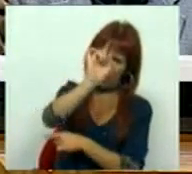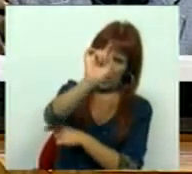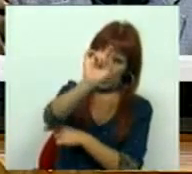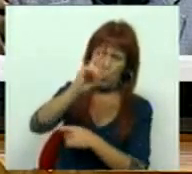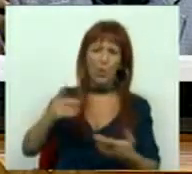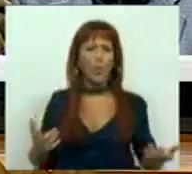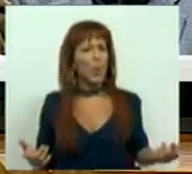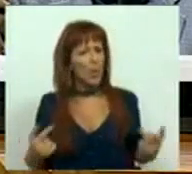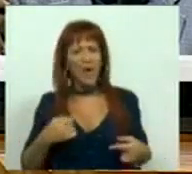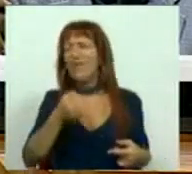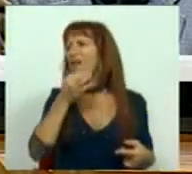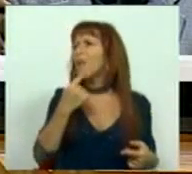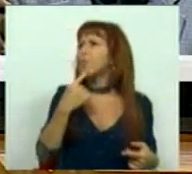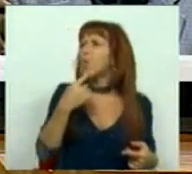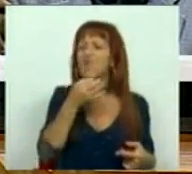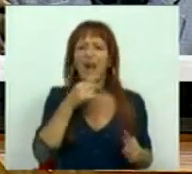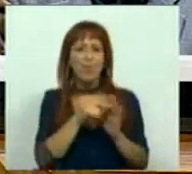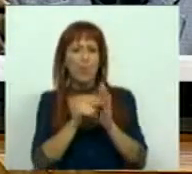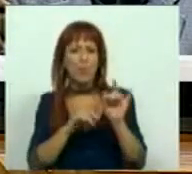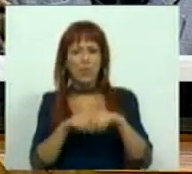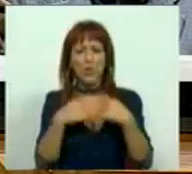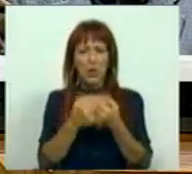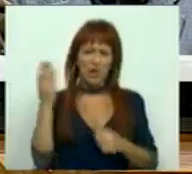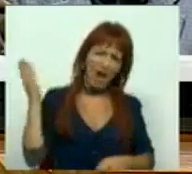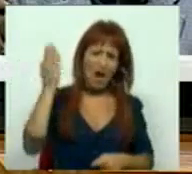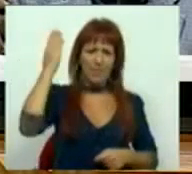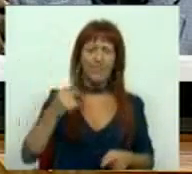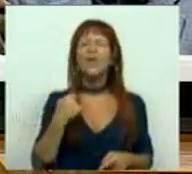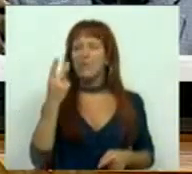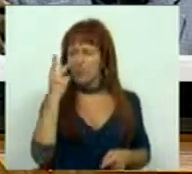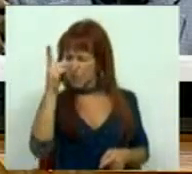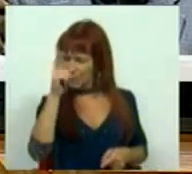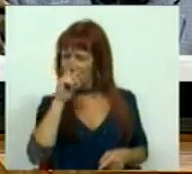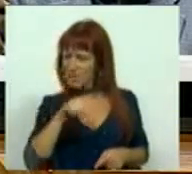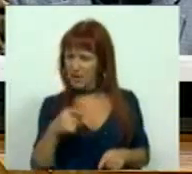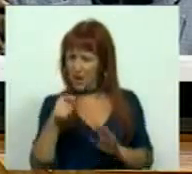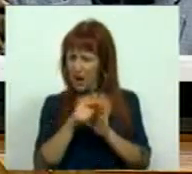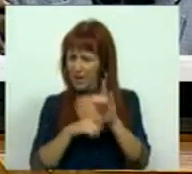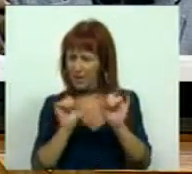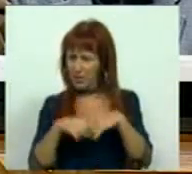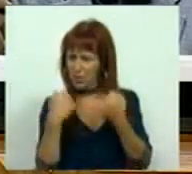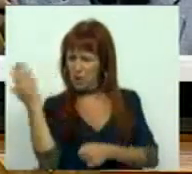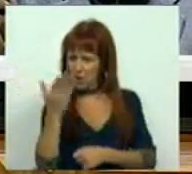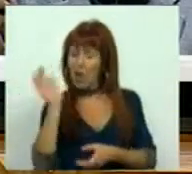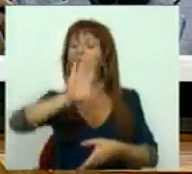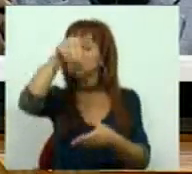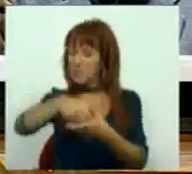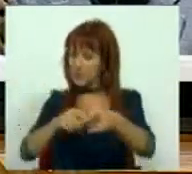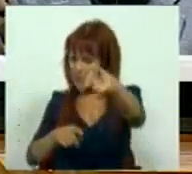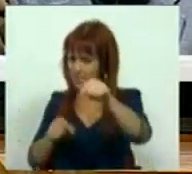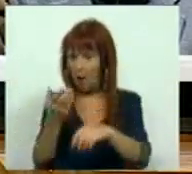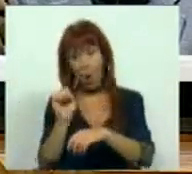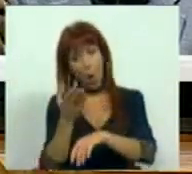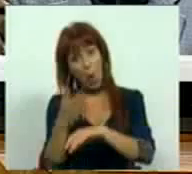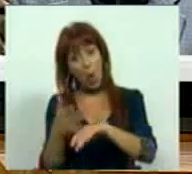que tanto fala da ética social na austeridade. Vamos ver se essa ética social na austeridade inclui também, ou